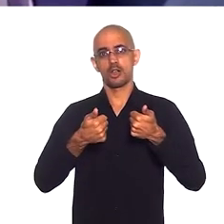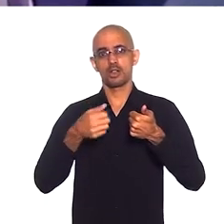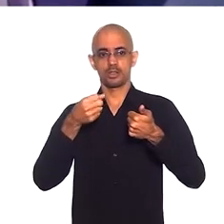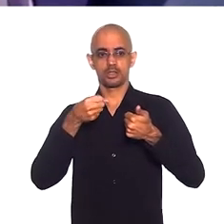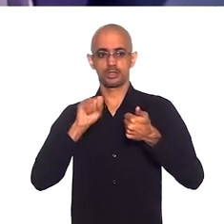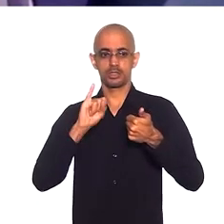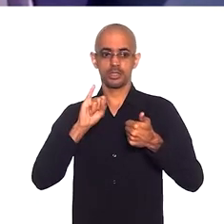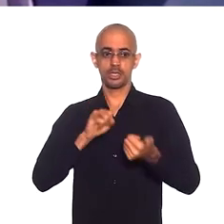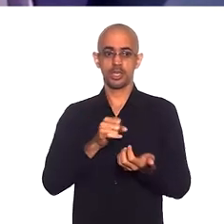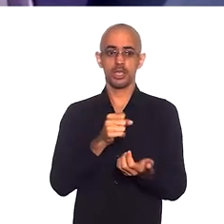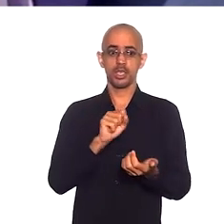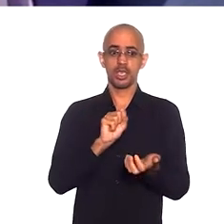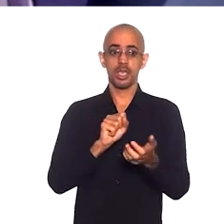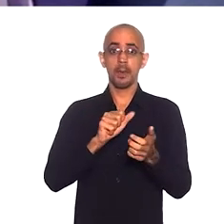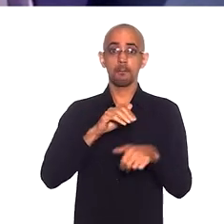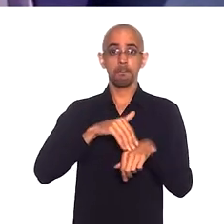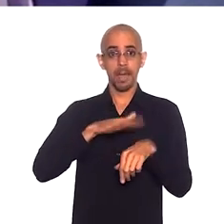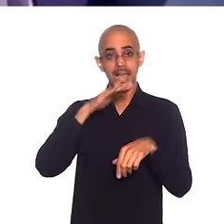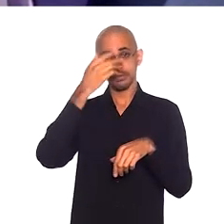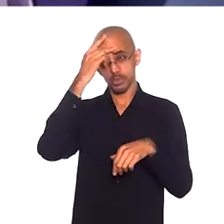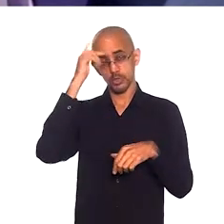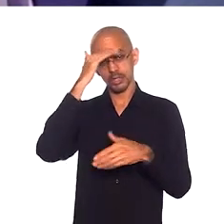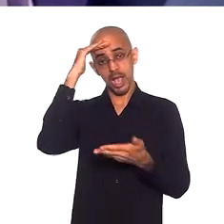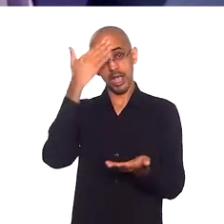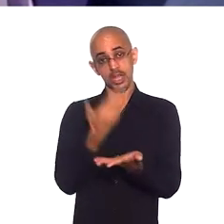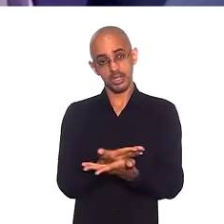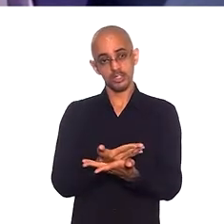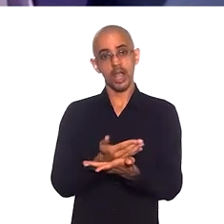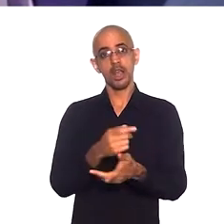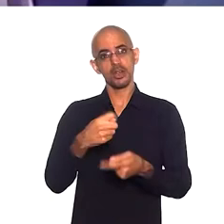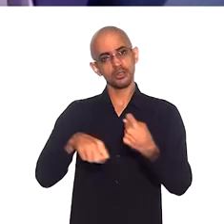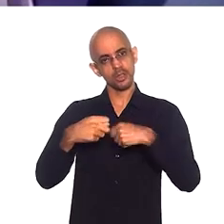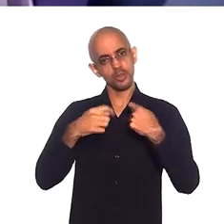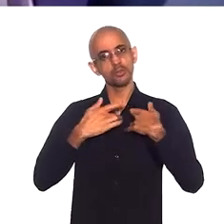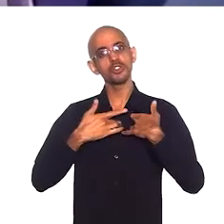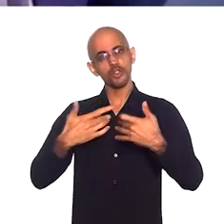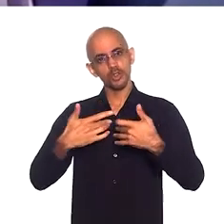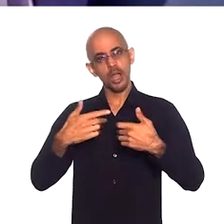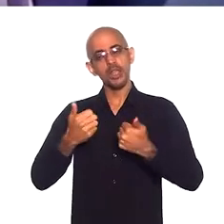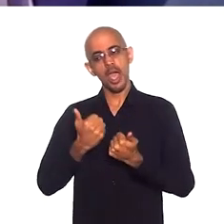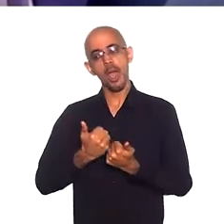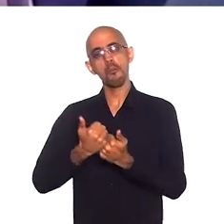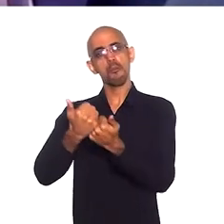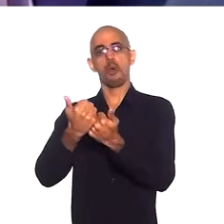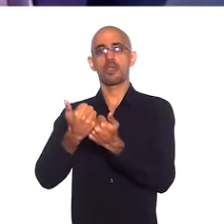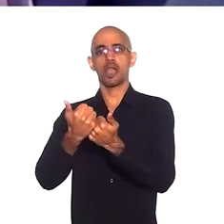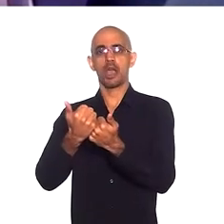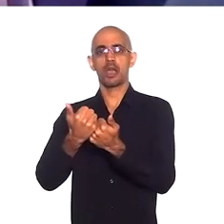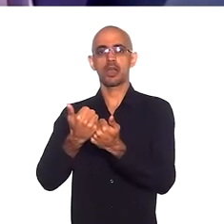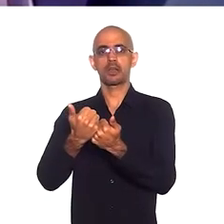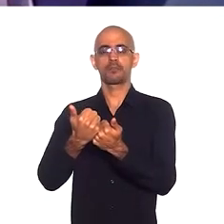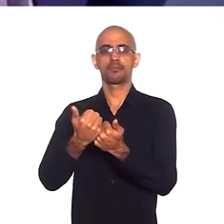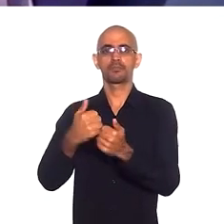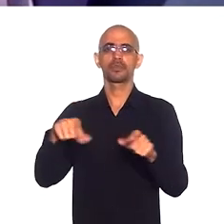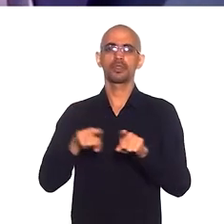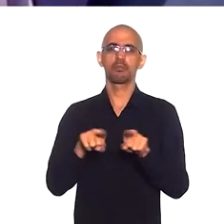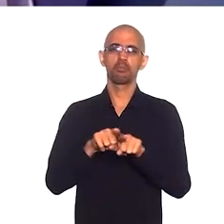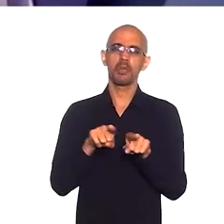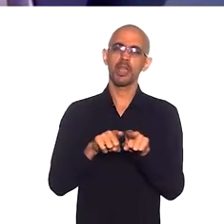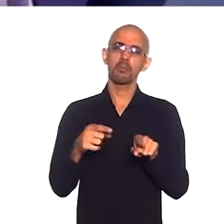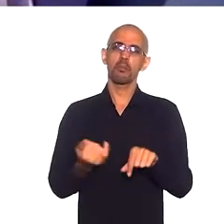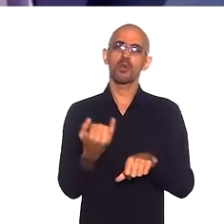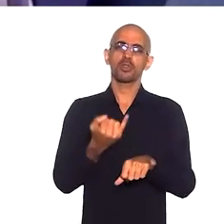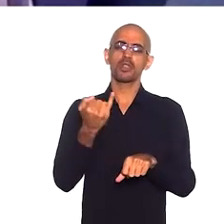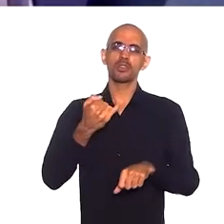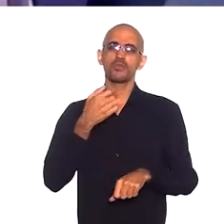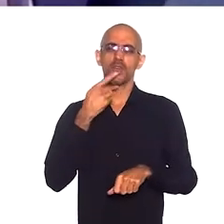se mais gente acreditar na economia solidária, mais gente apoiar a economia solidária. E uma coisa que eu